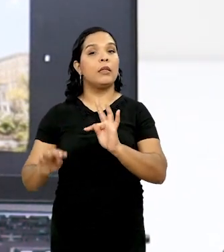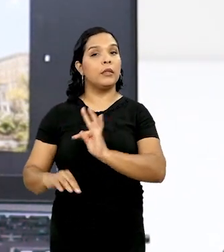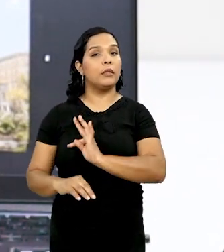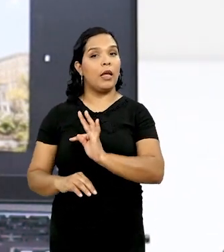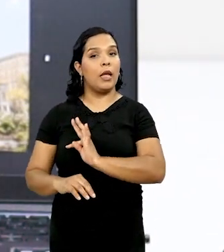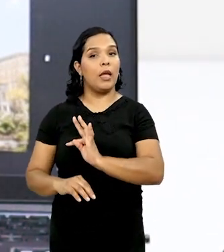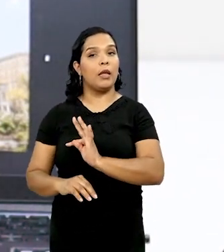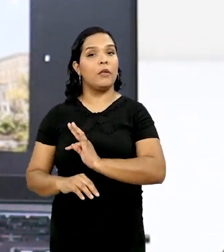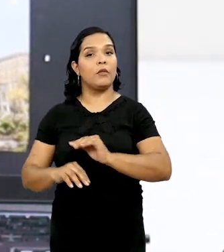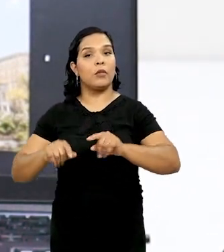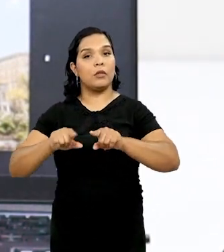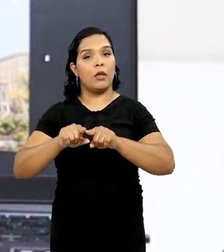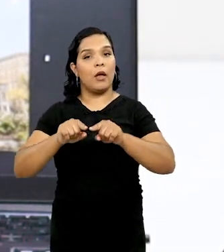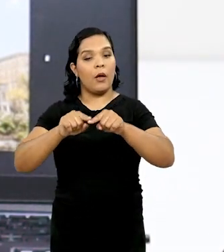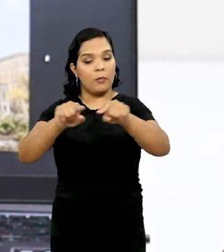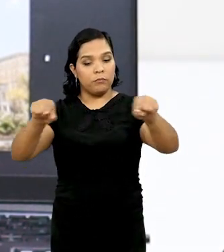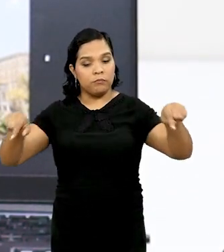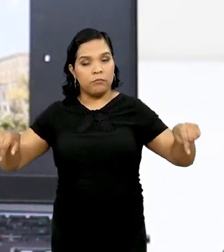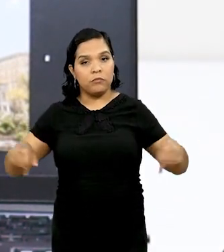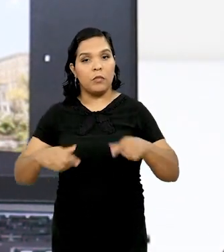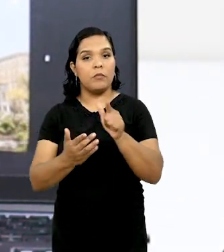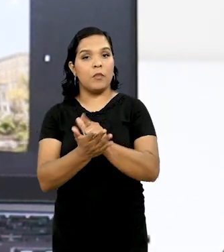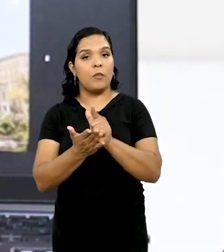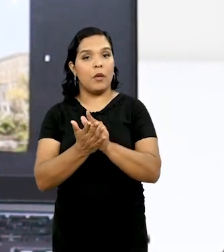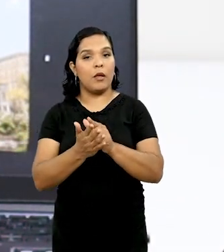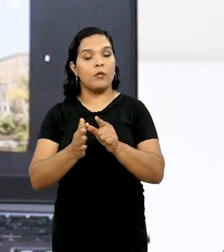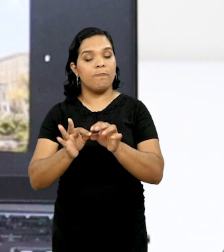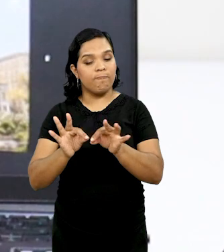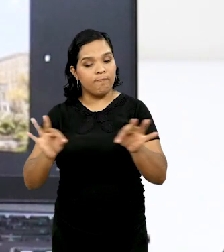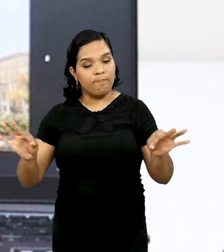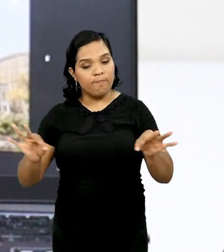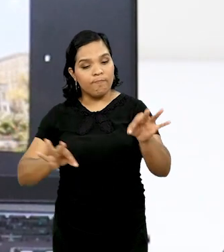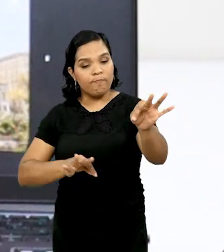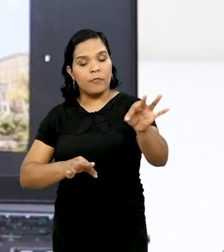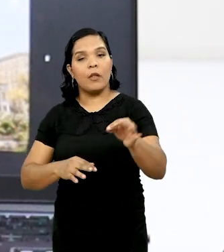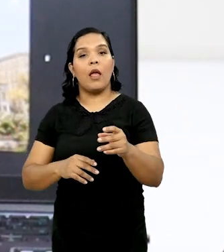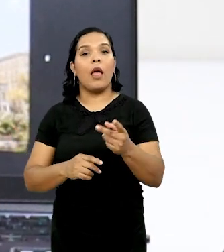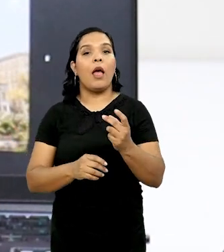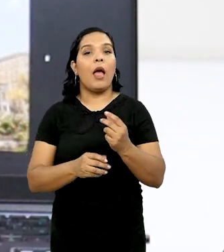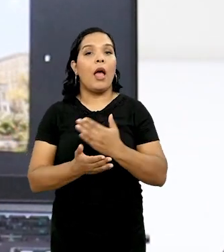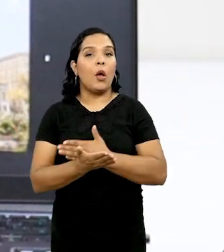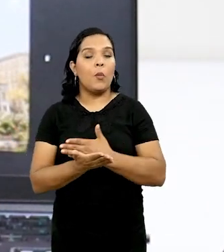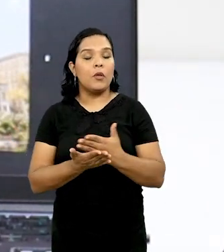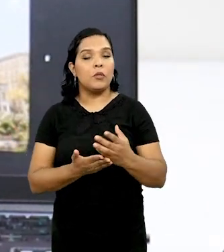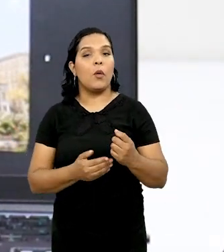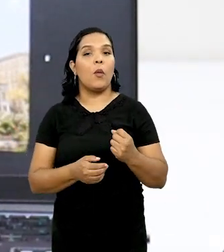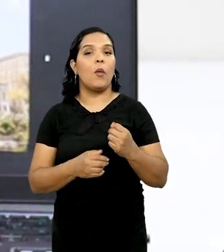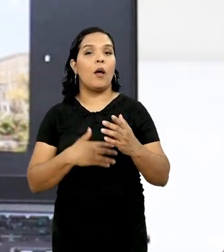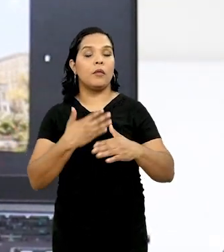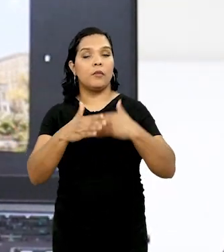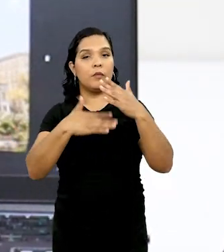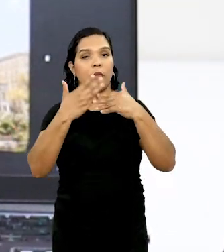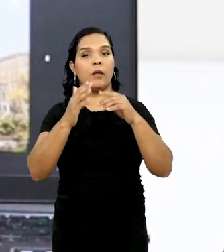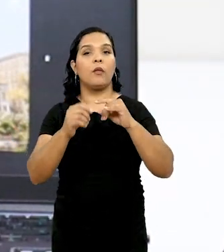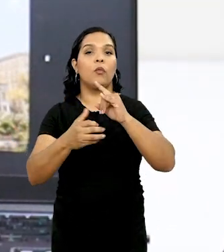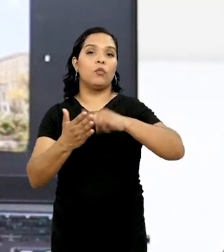como plantas baixas, cortes, fachadas. E aí, logo em seguida, a gente começou a construção das fichas em si, que é esse documento que vai contar